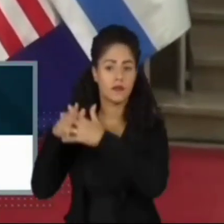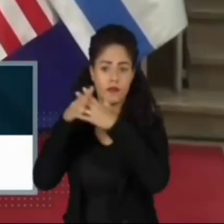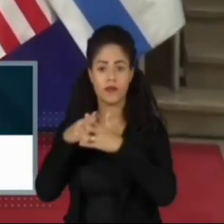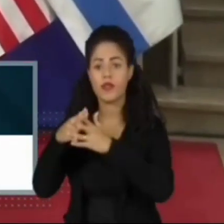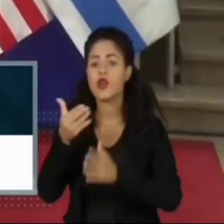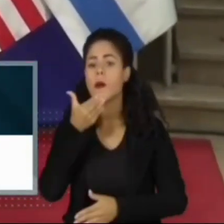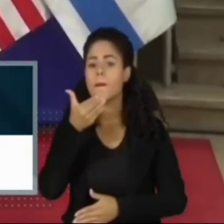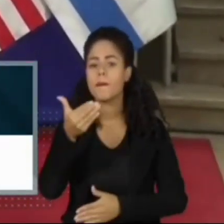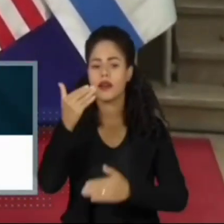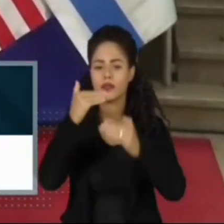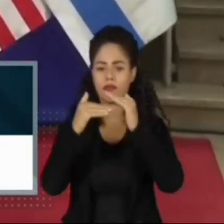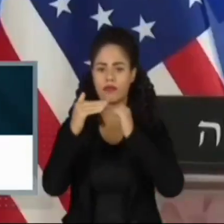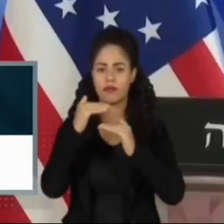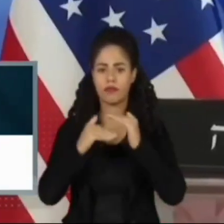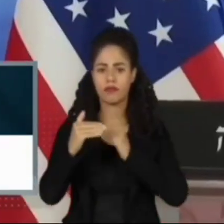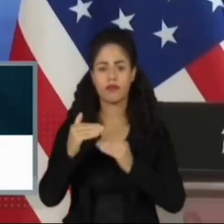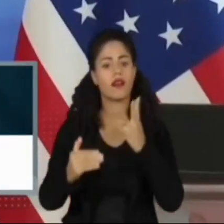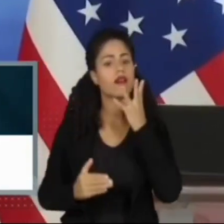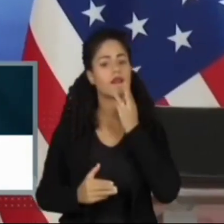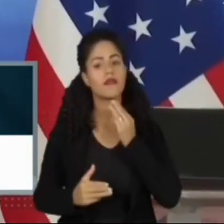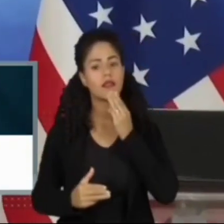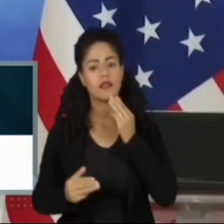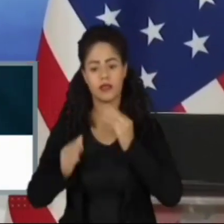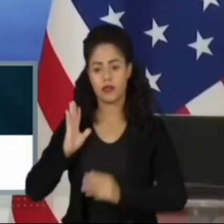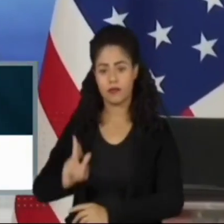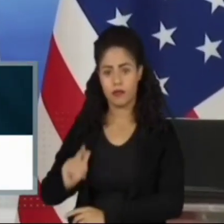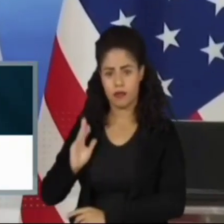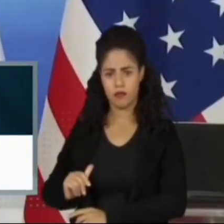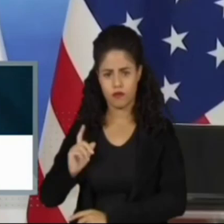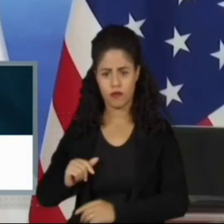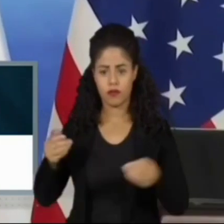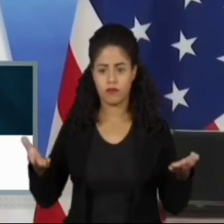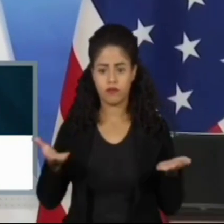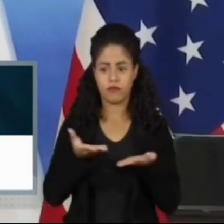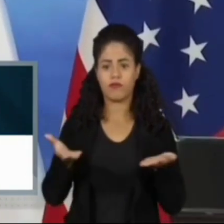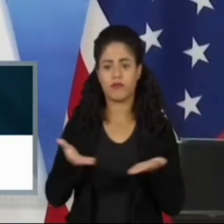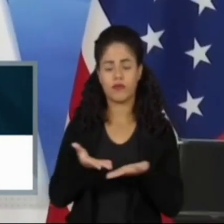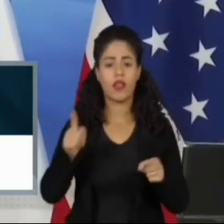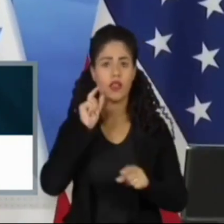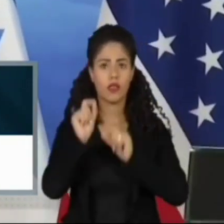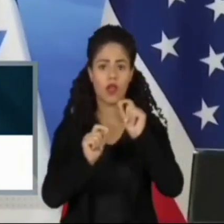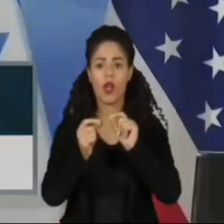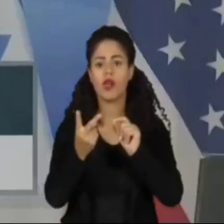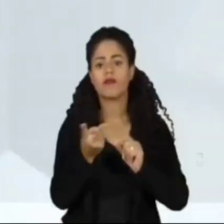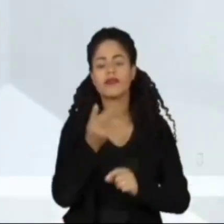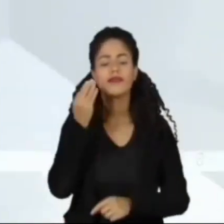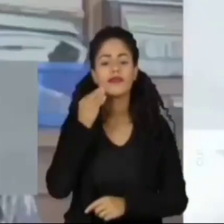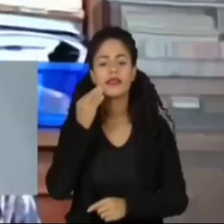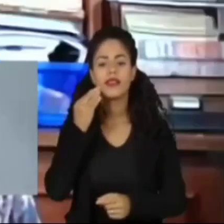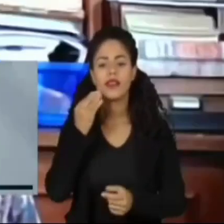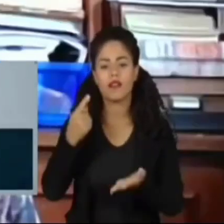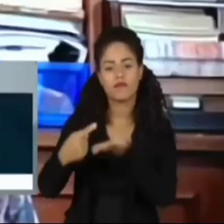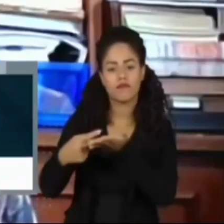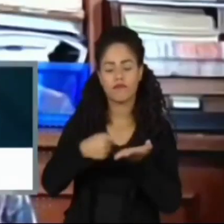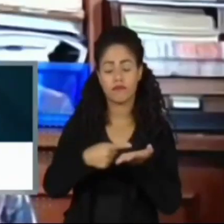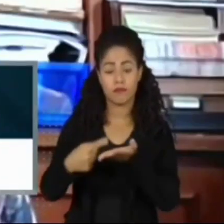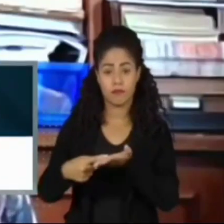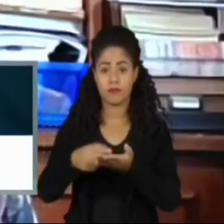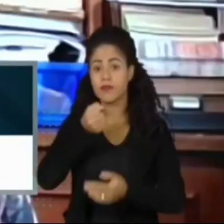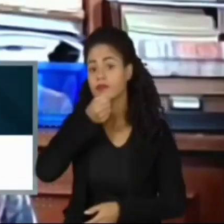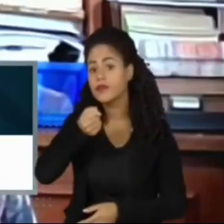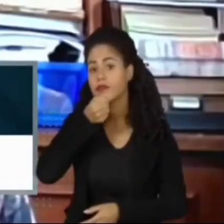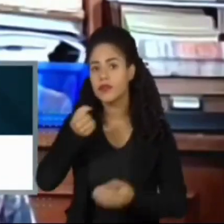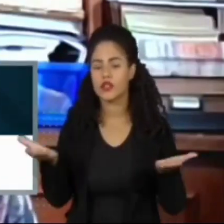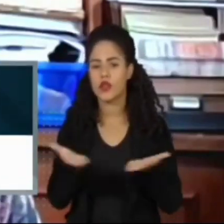hostilidades entre israelenses e palestinos e caminho para dois estados. Na entrevista de hoje, a